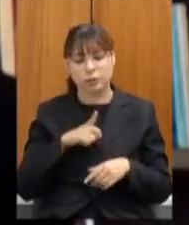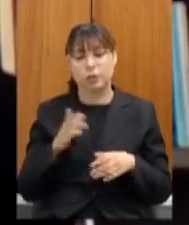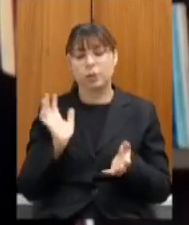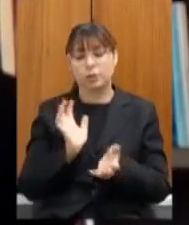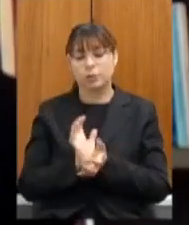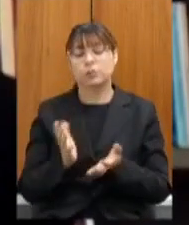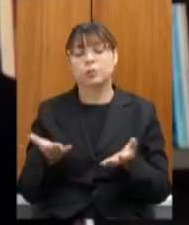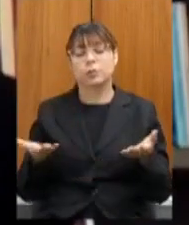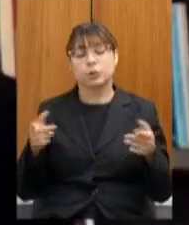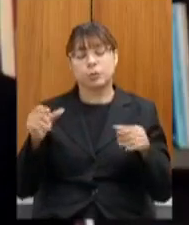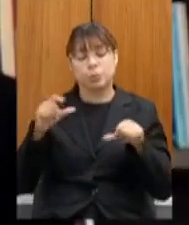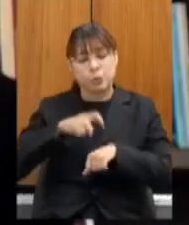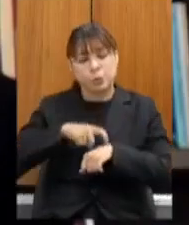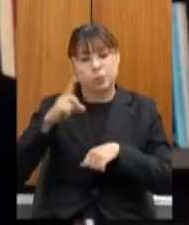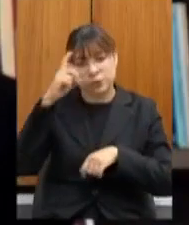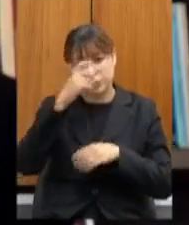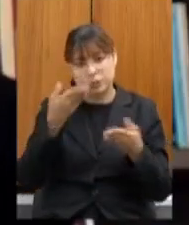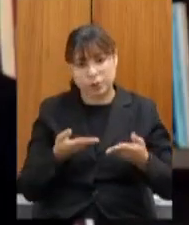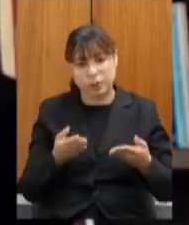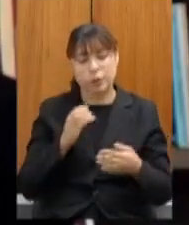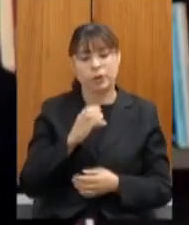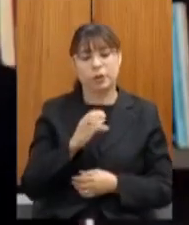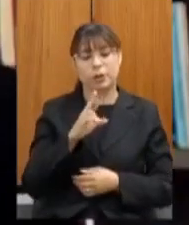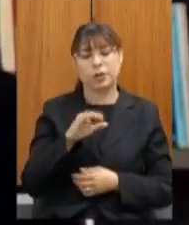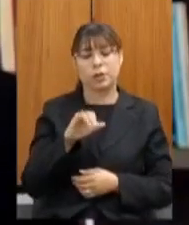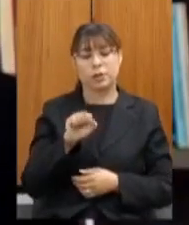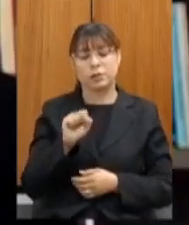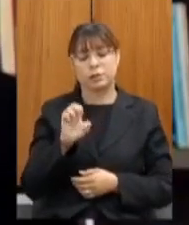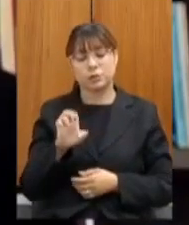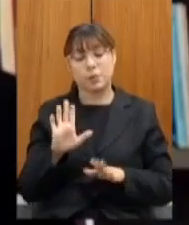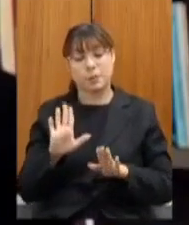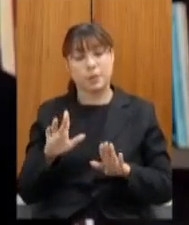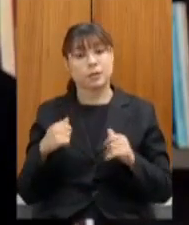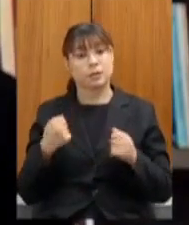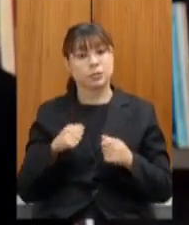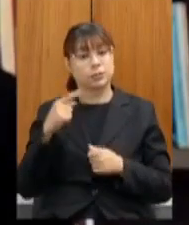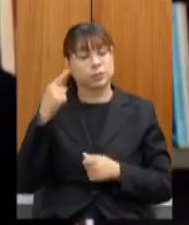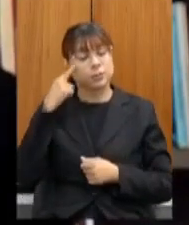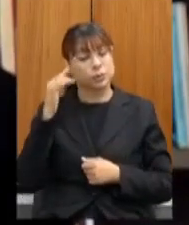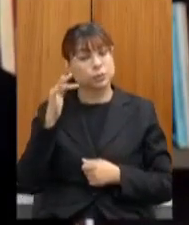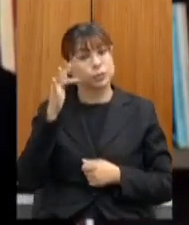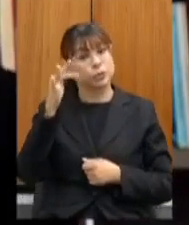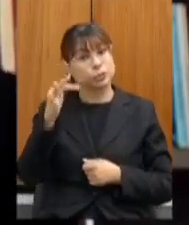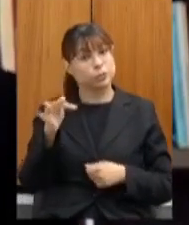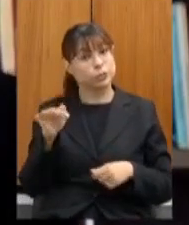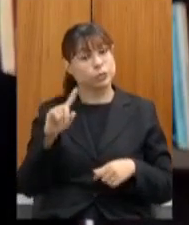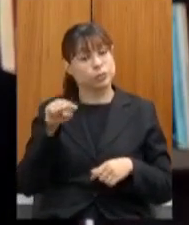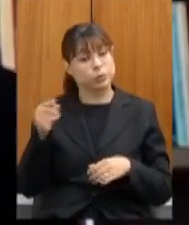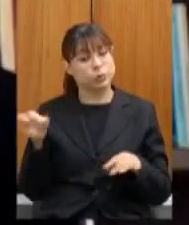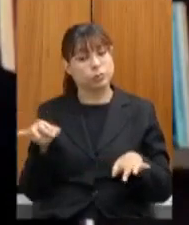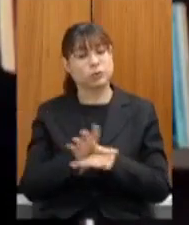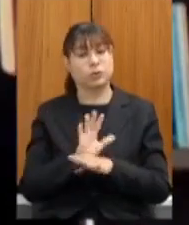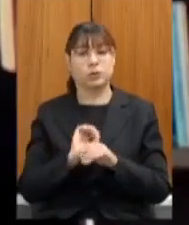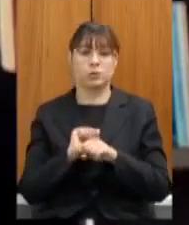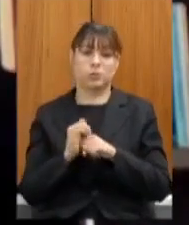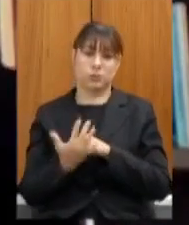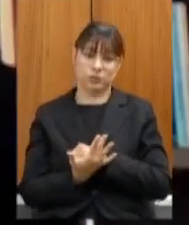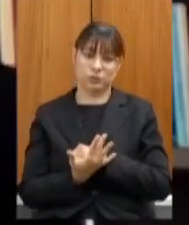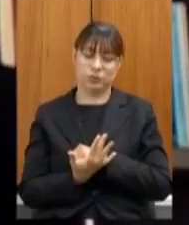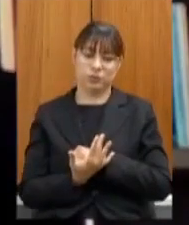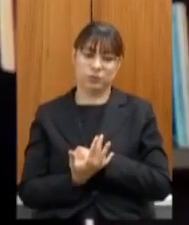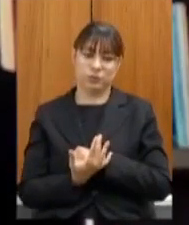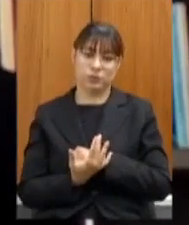eu acho que nós precisamos também pensar no futuro pós-crise para o que virá